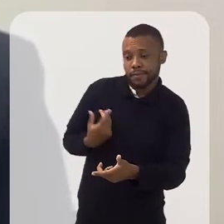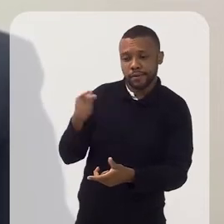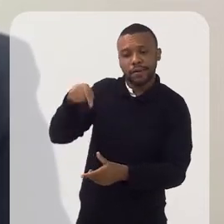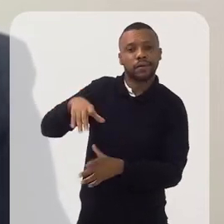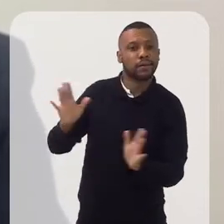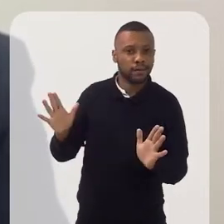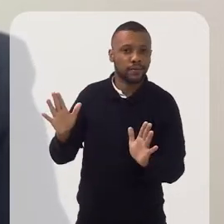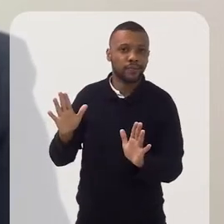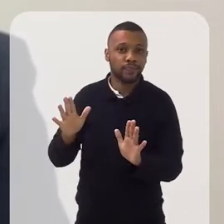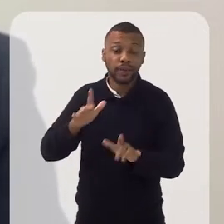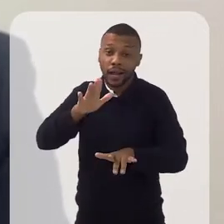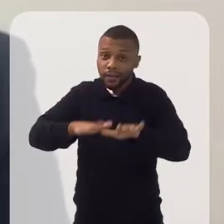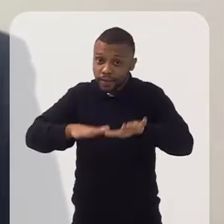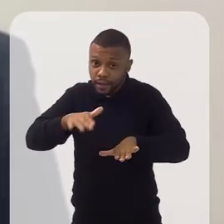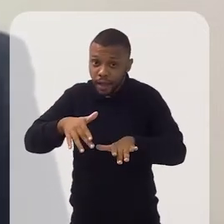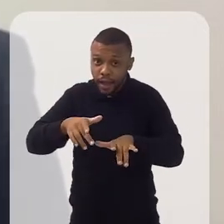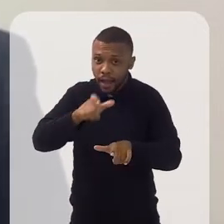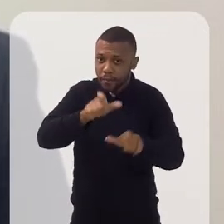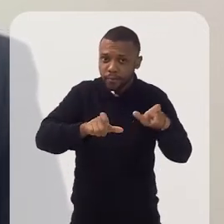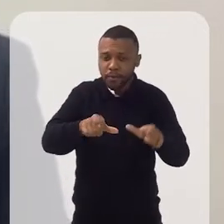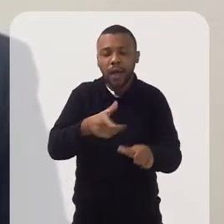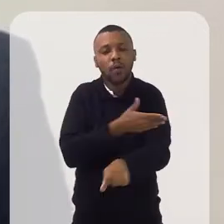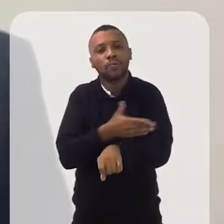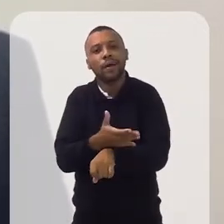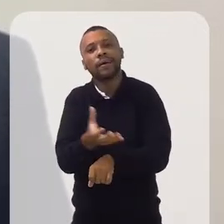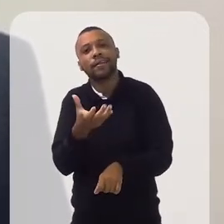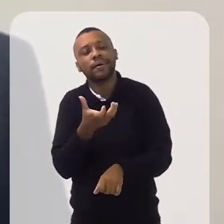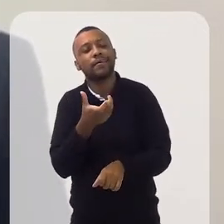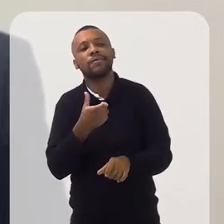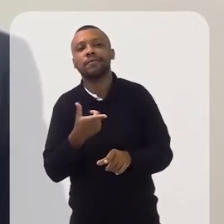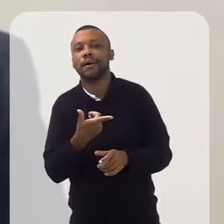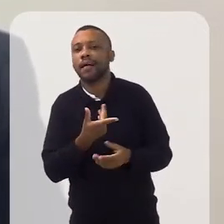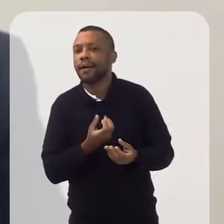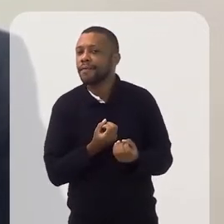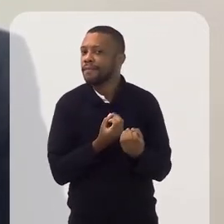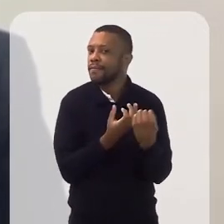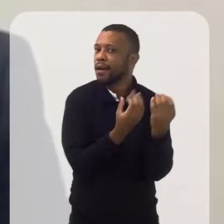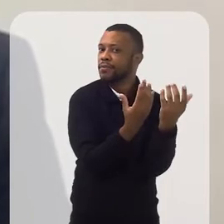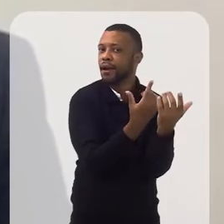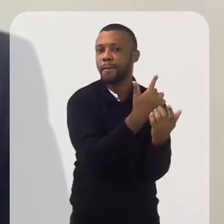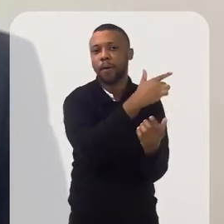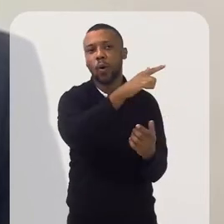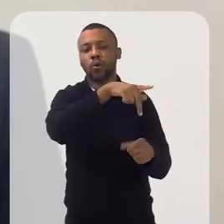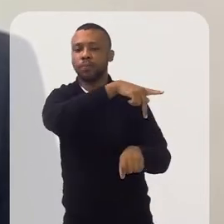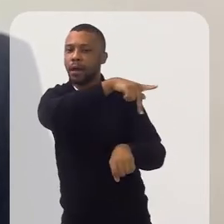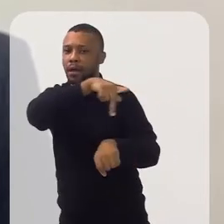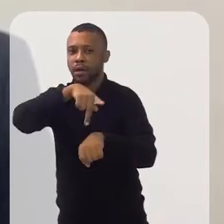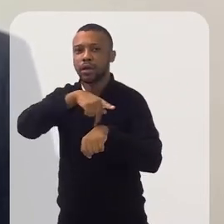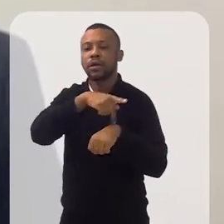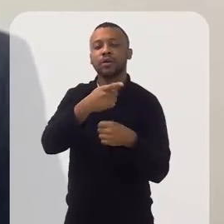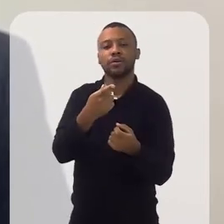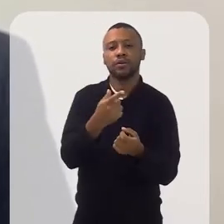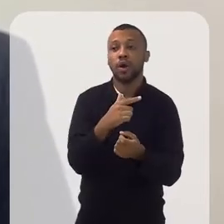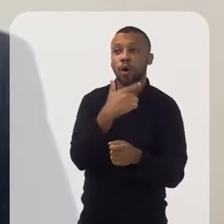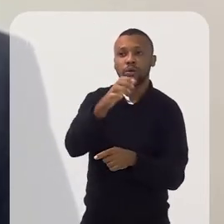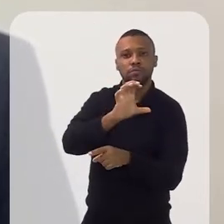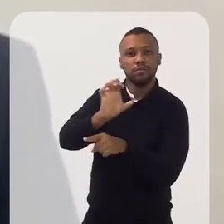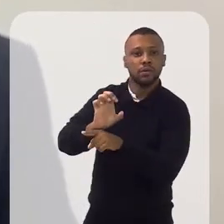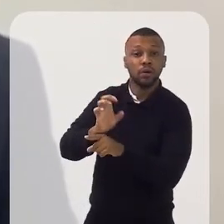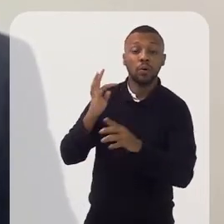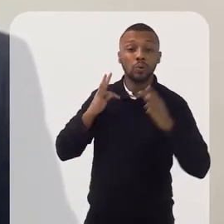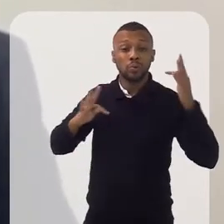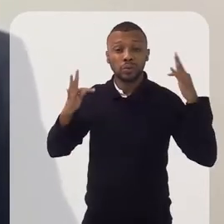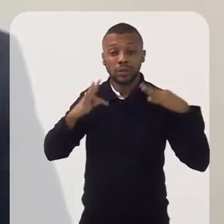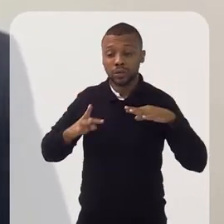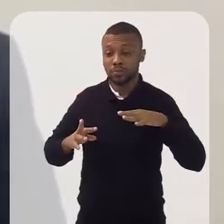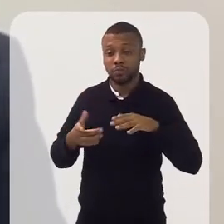O pessoal costumava muito sair para outros países, para outros estados, mas com a pandemia, essa coisa do turismo